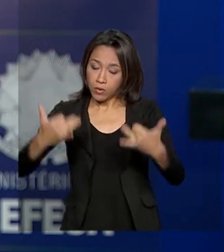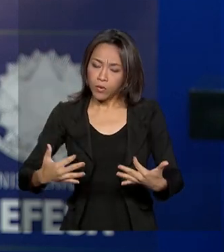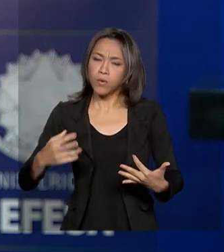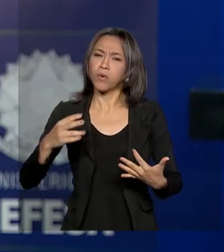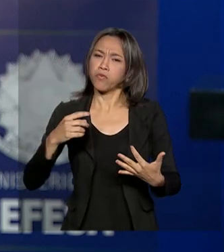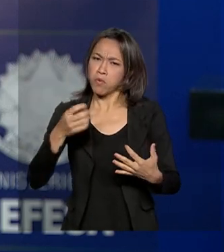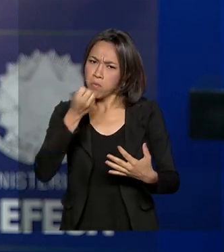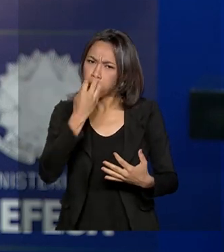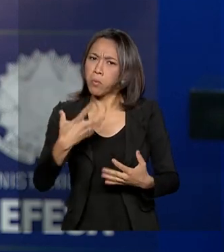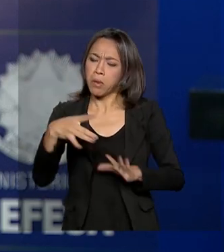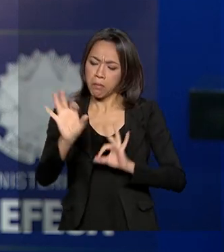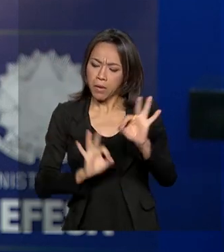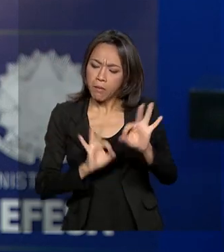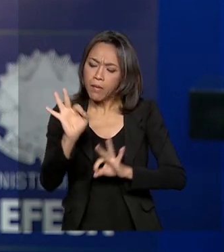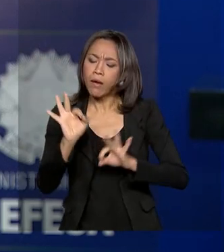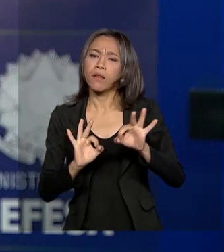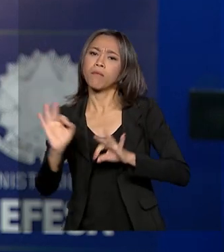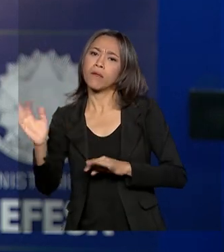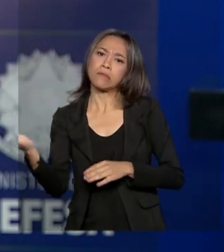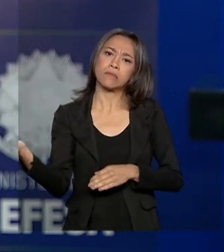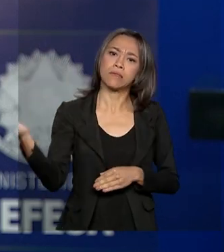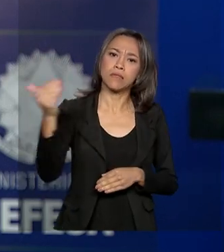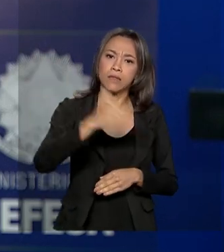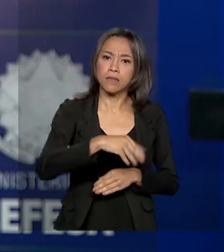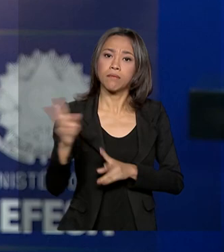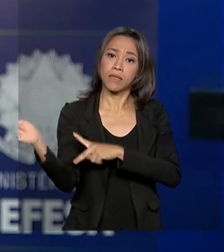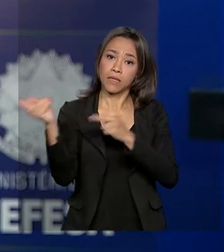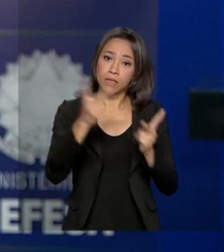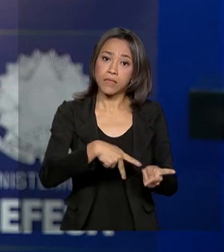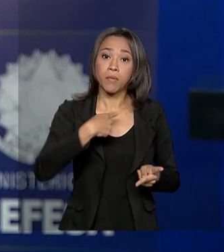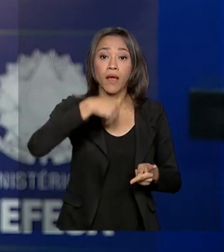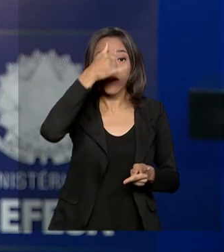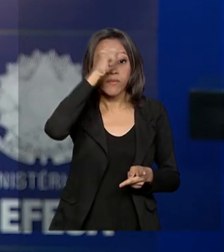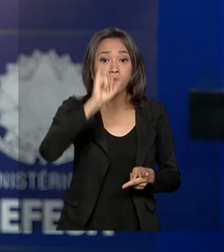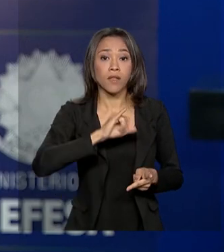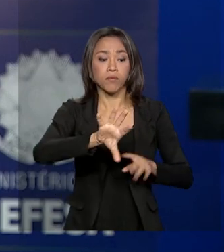os brasileiros e evitar o contágio de outras pessoas.